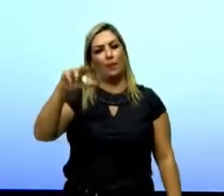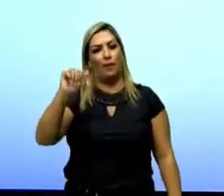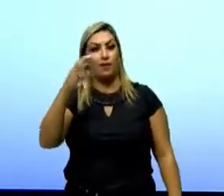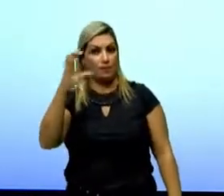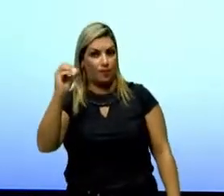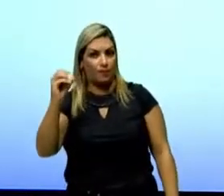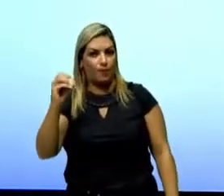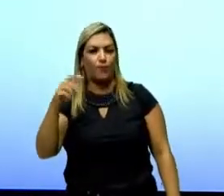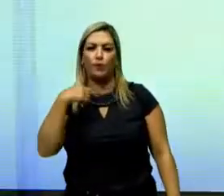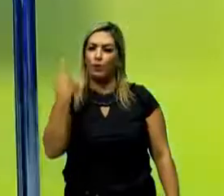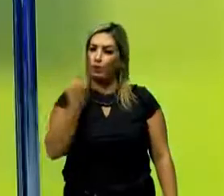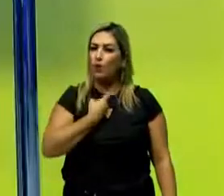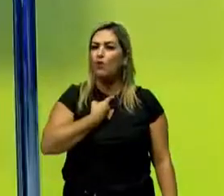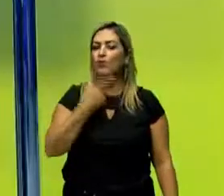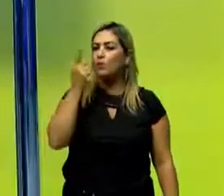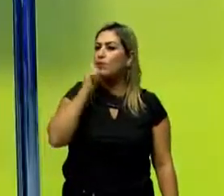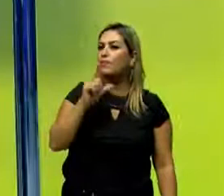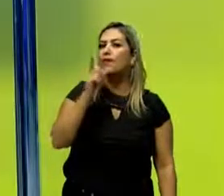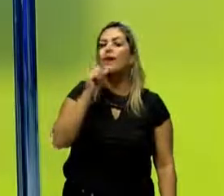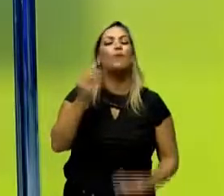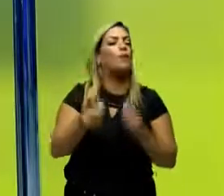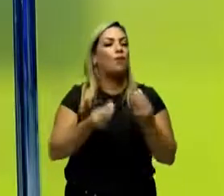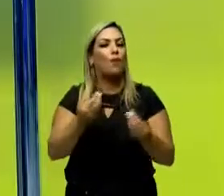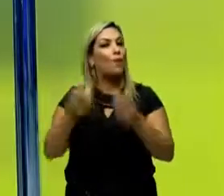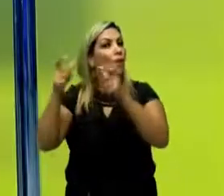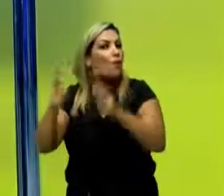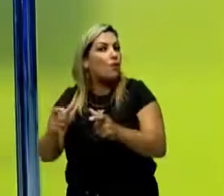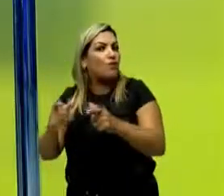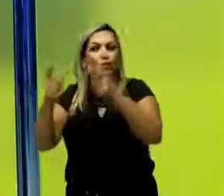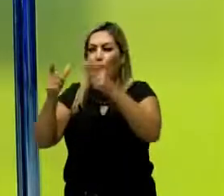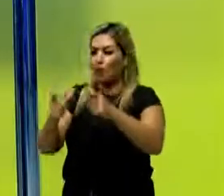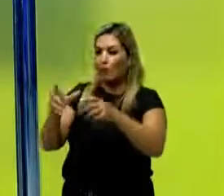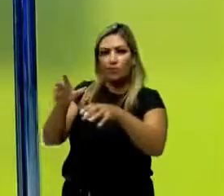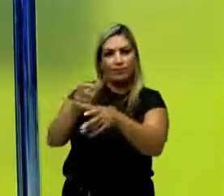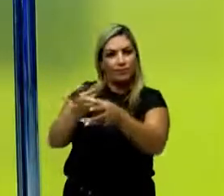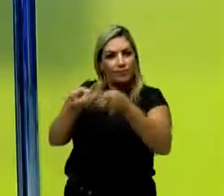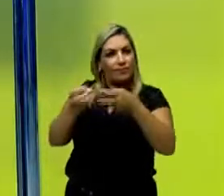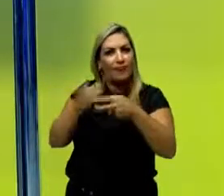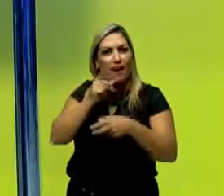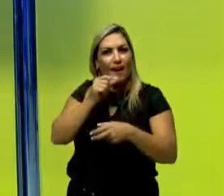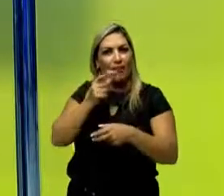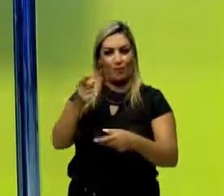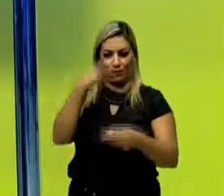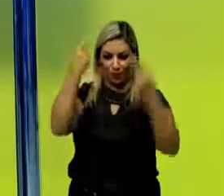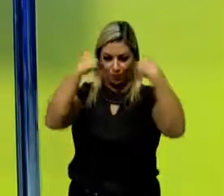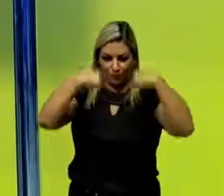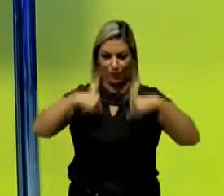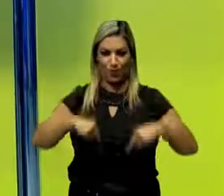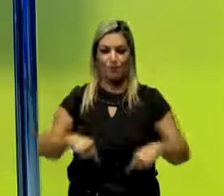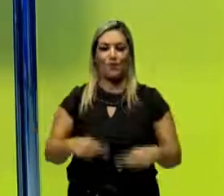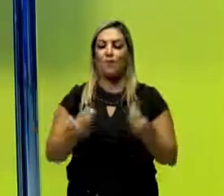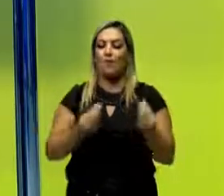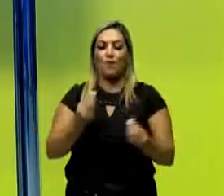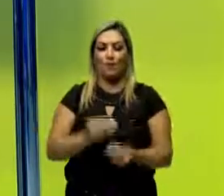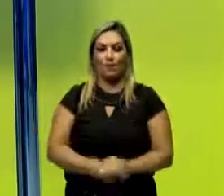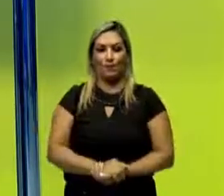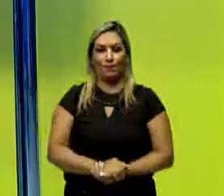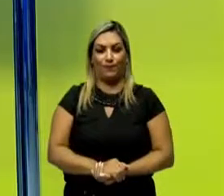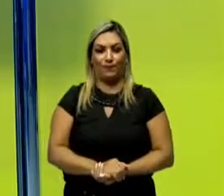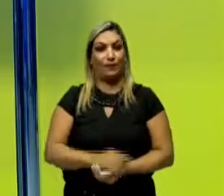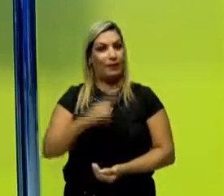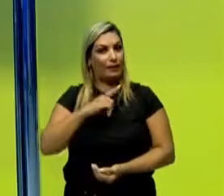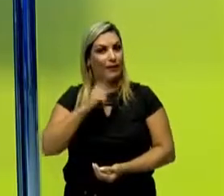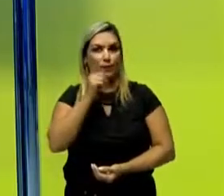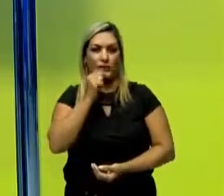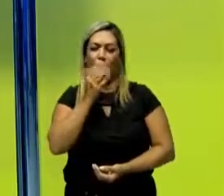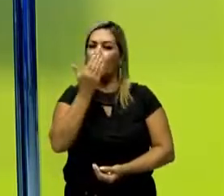nós conseguimos a água? Qual é a obtenção? De onde nós conseguimos tirar a água para o nosso organismo? Nós obtemos água por